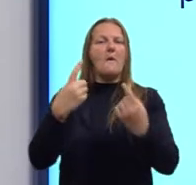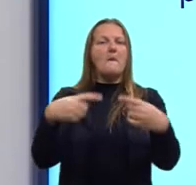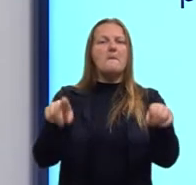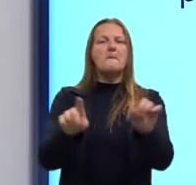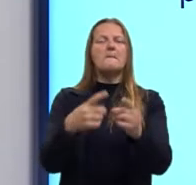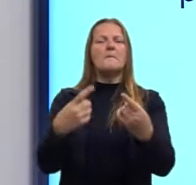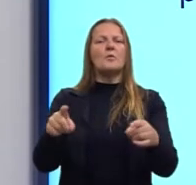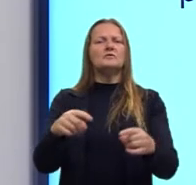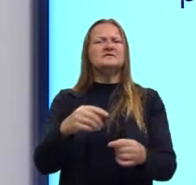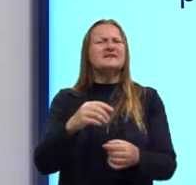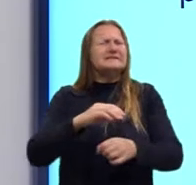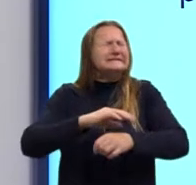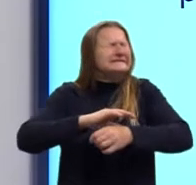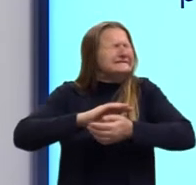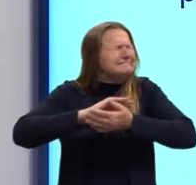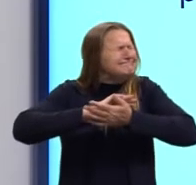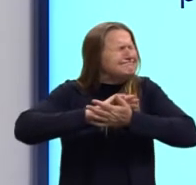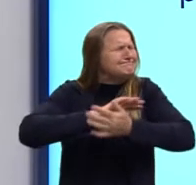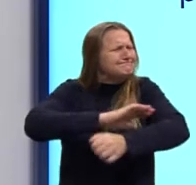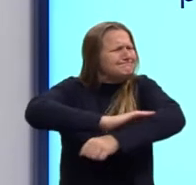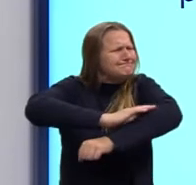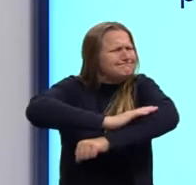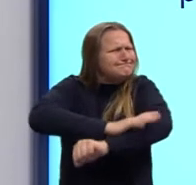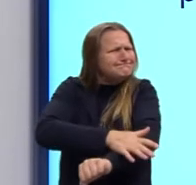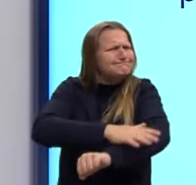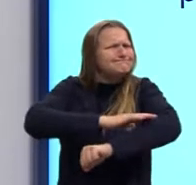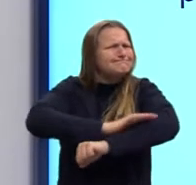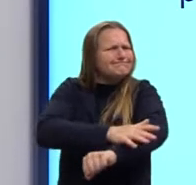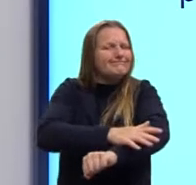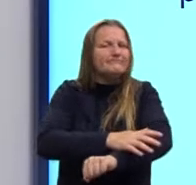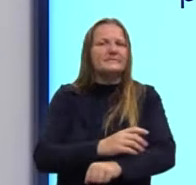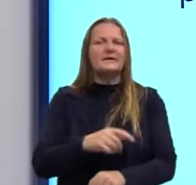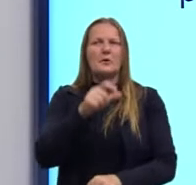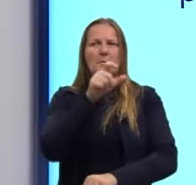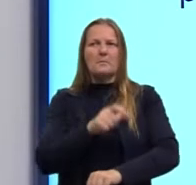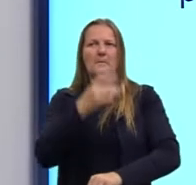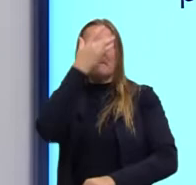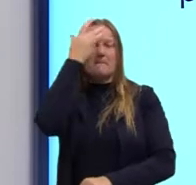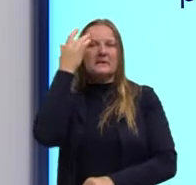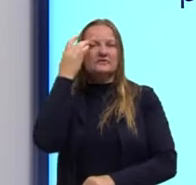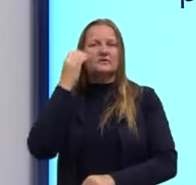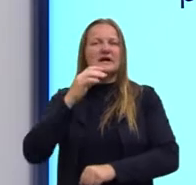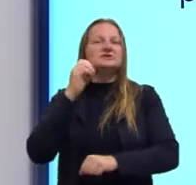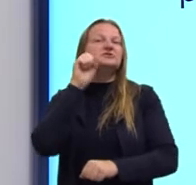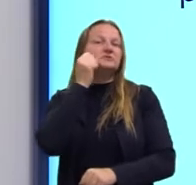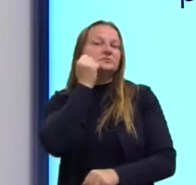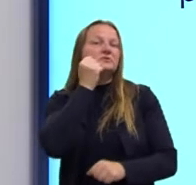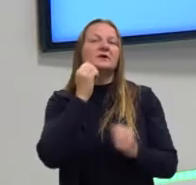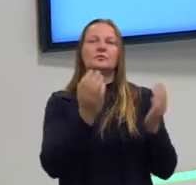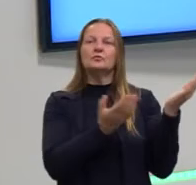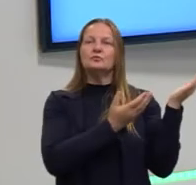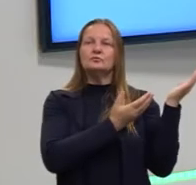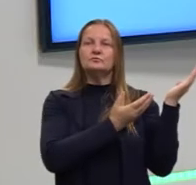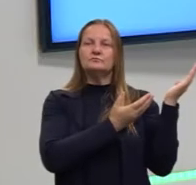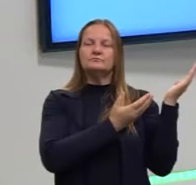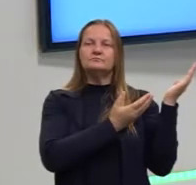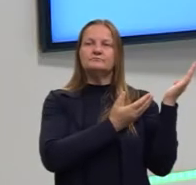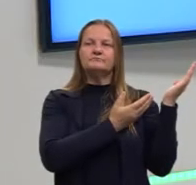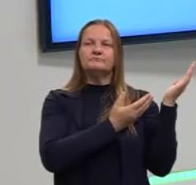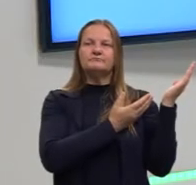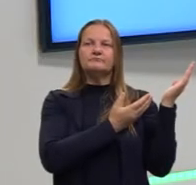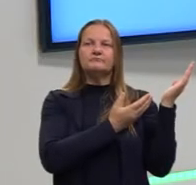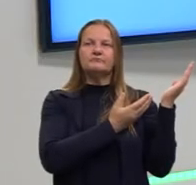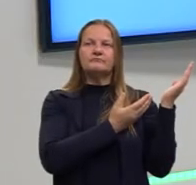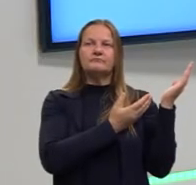racistas dos Estados Unidos. Seria um personagem negro. Aqui estaria retratado esse Jim Crow. E ele era